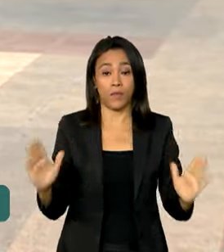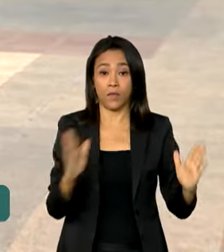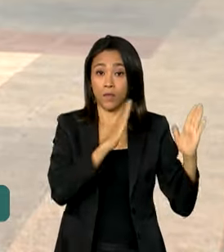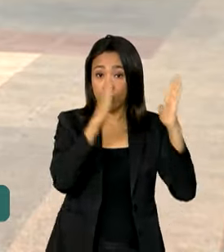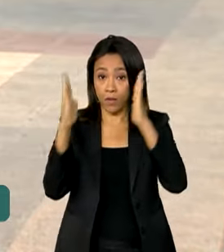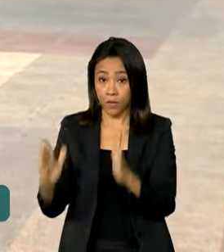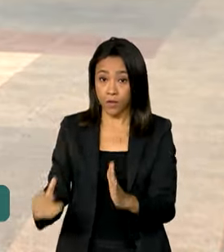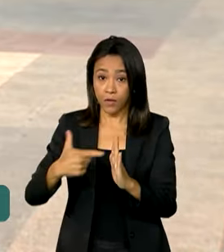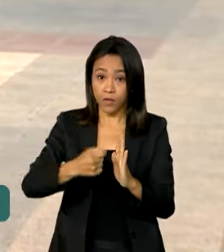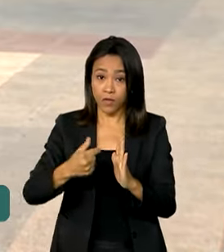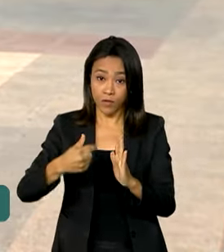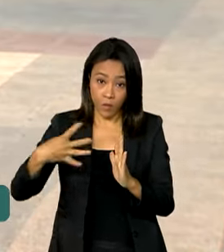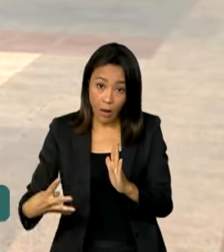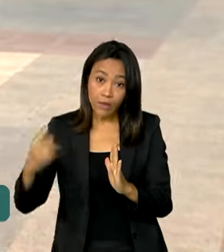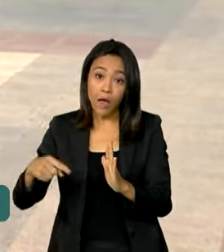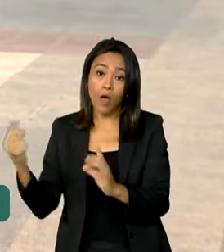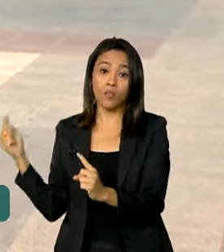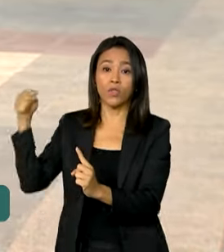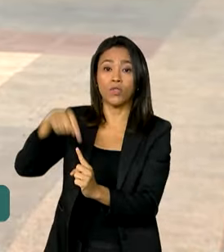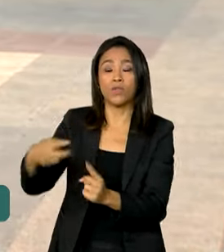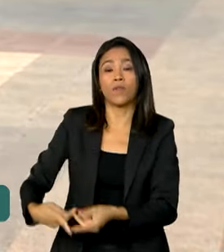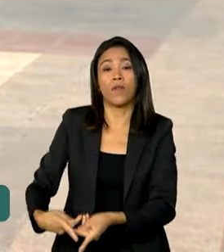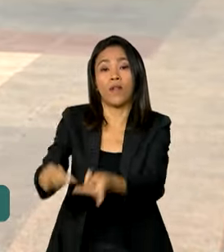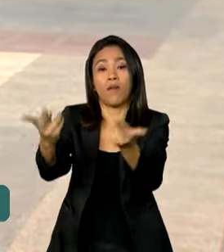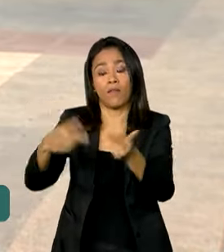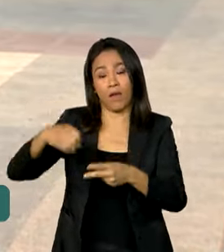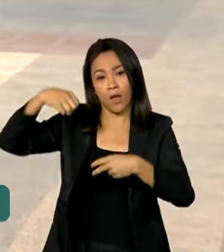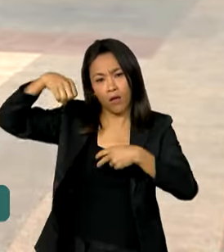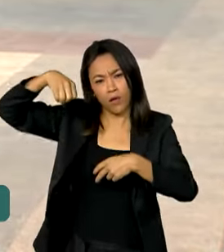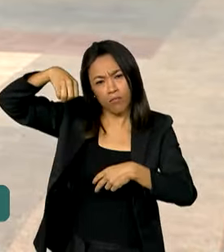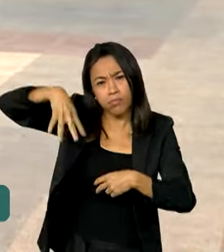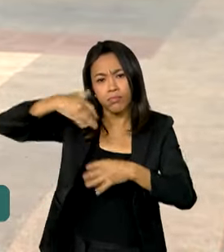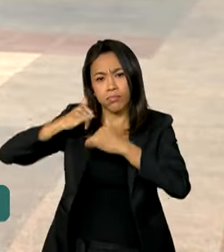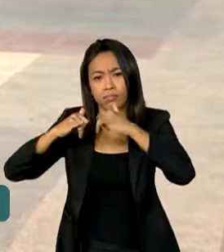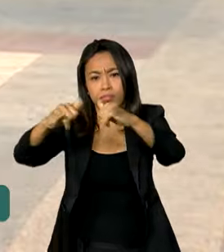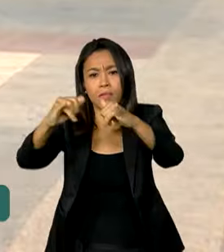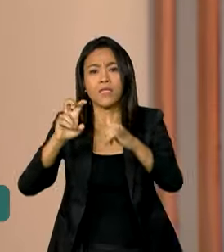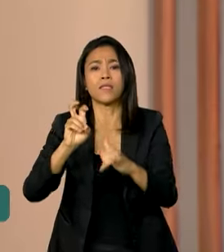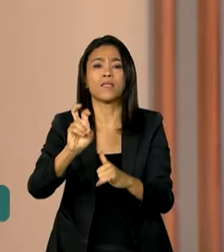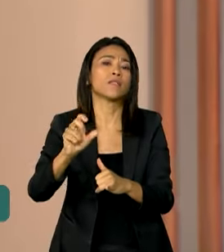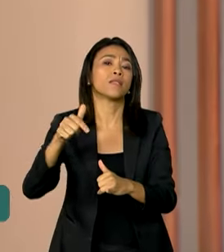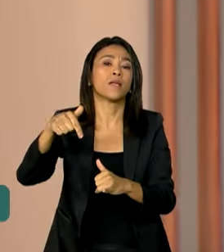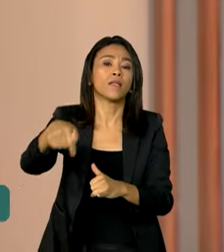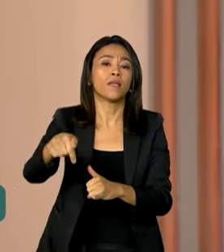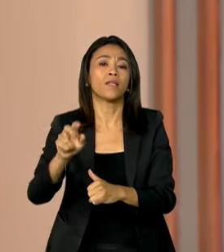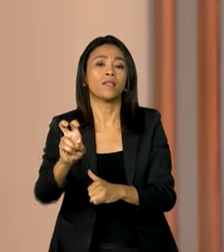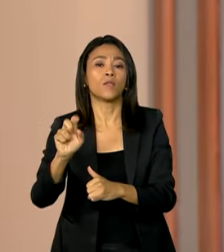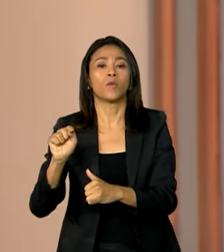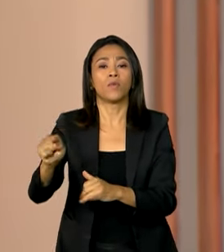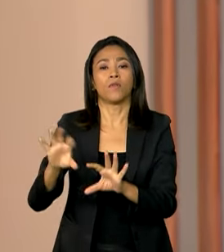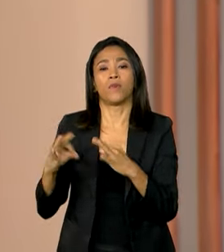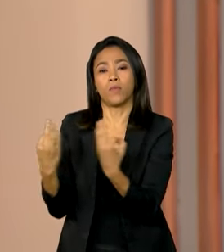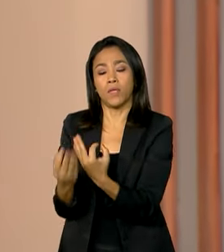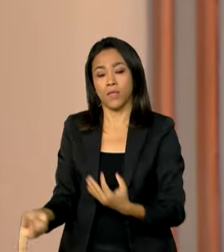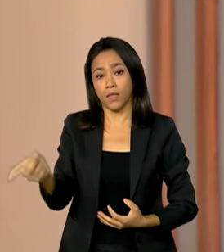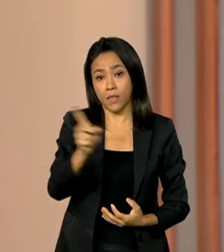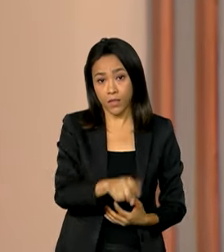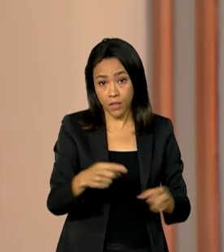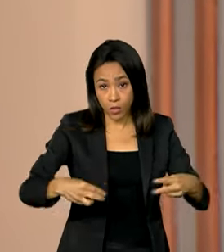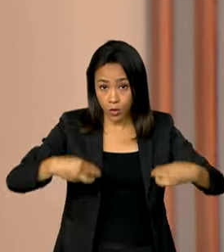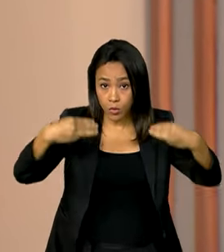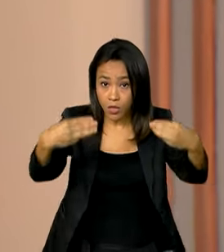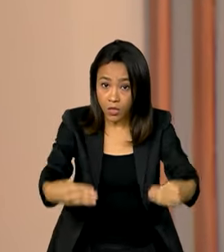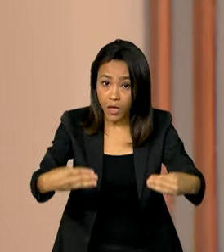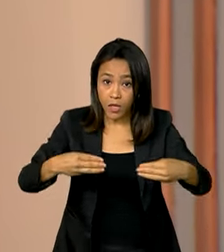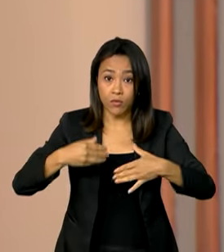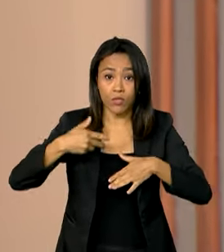meta é levar eletricidade para mais de 75 mil famílias. E o Ministério de Minas e Energia quer